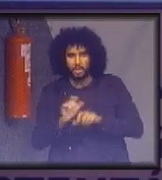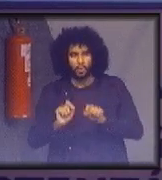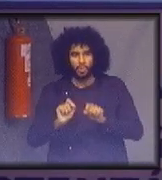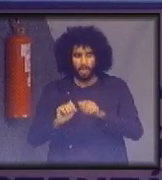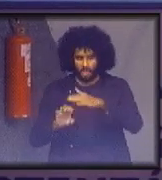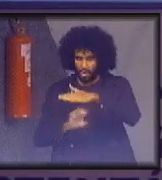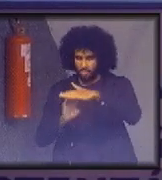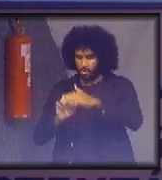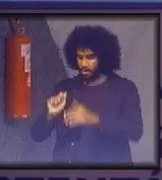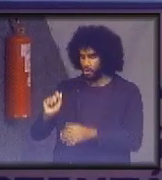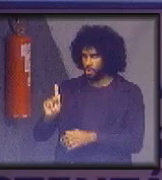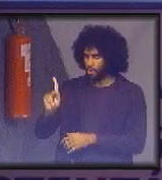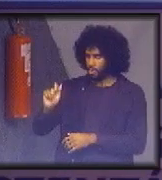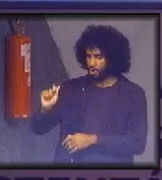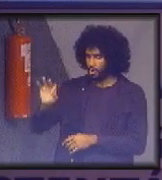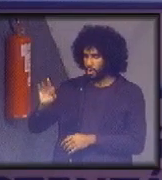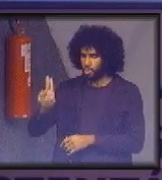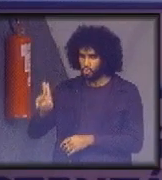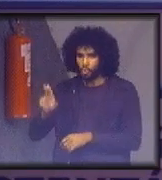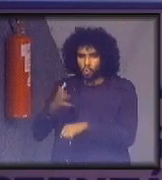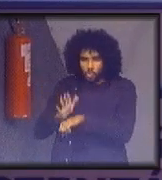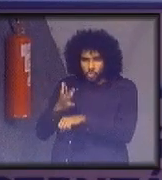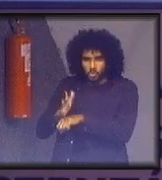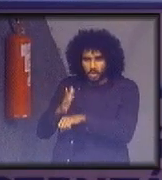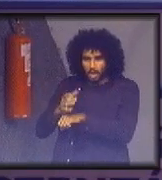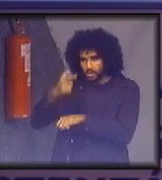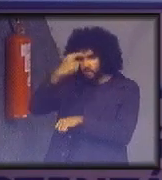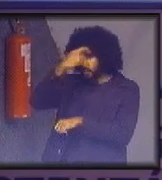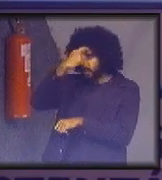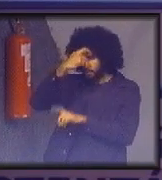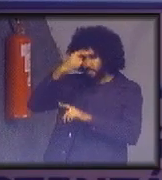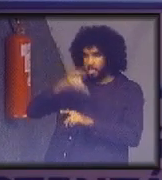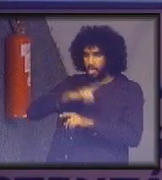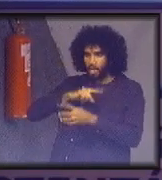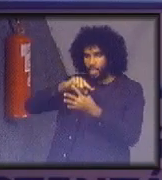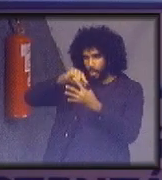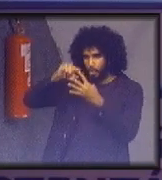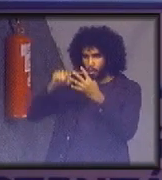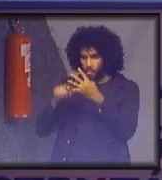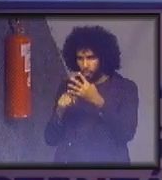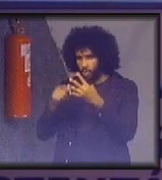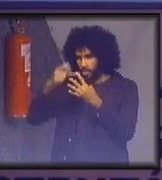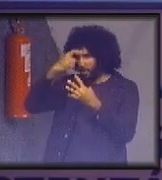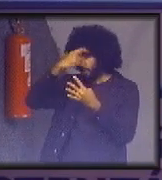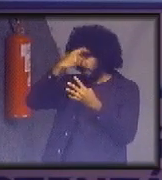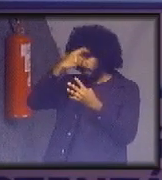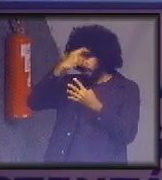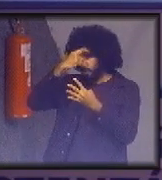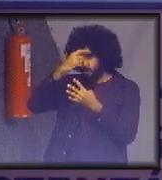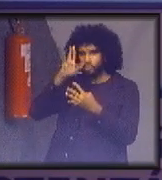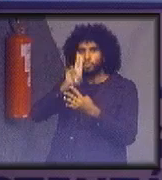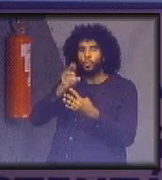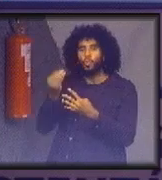desenvolveu um teste do consumo consciente, onde existem quatro níveis de consciência no consumo,